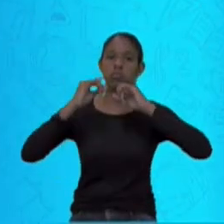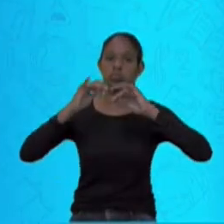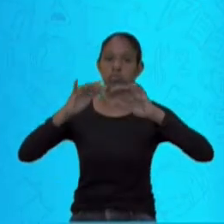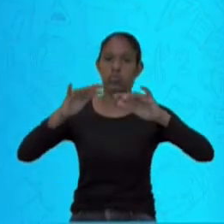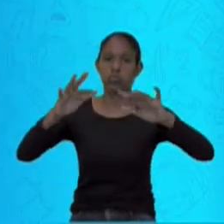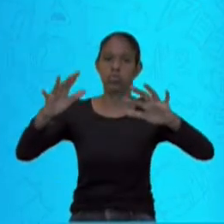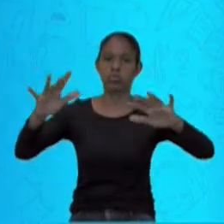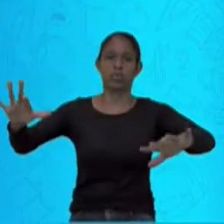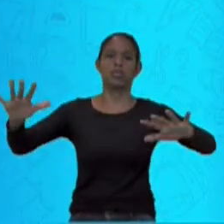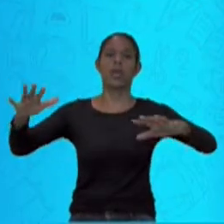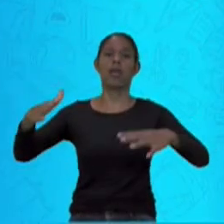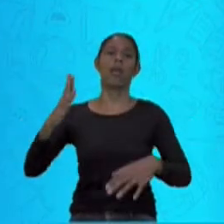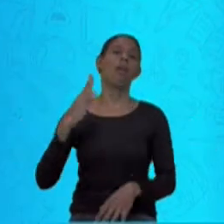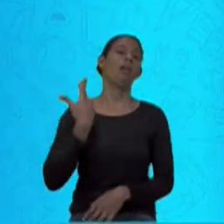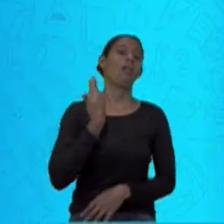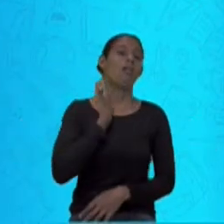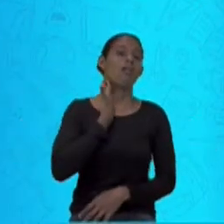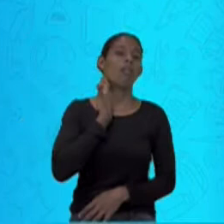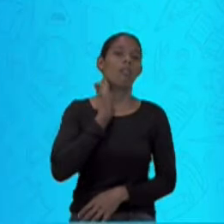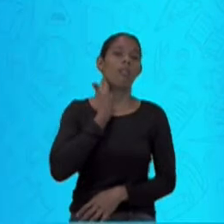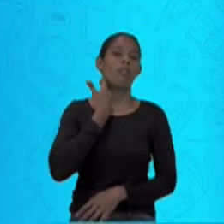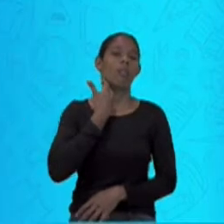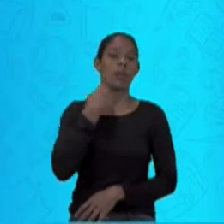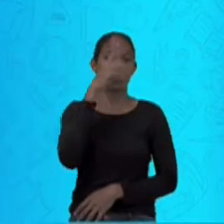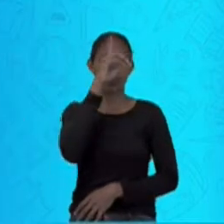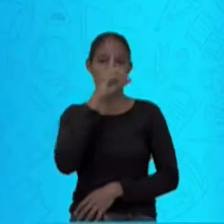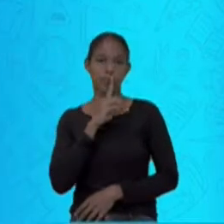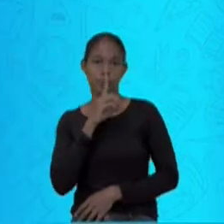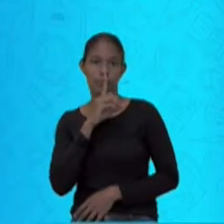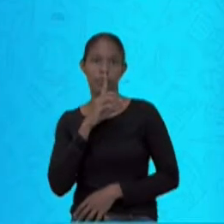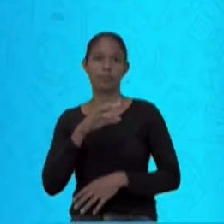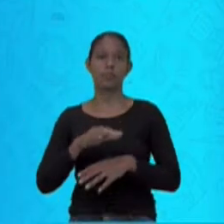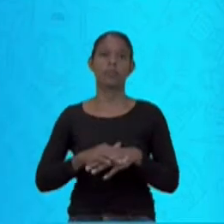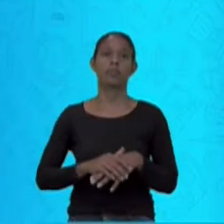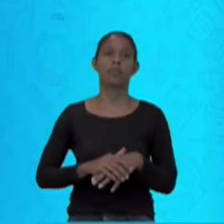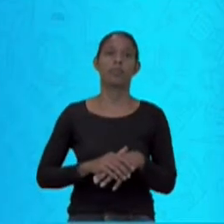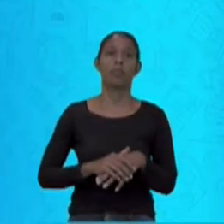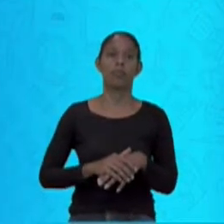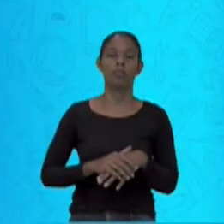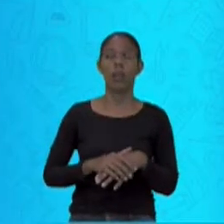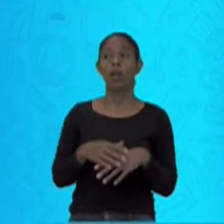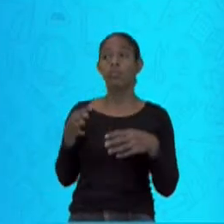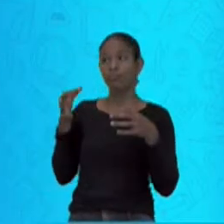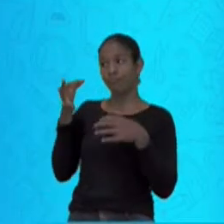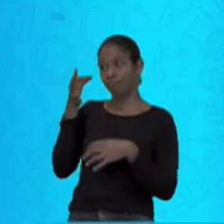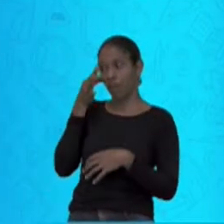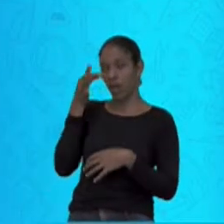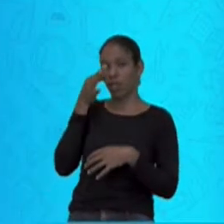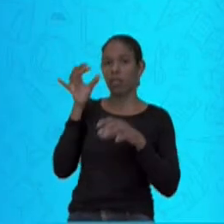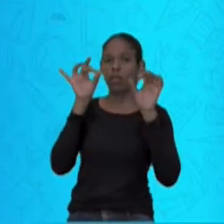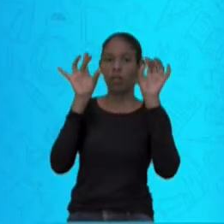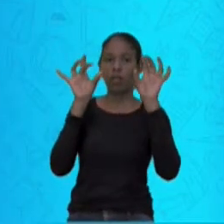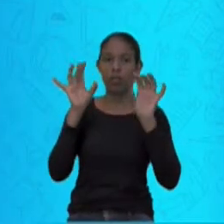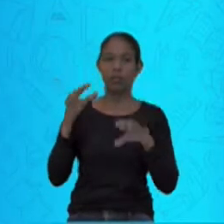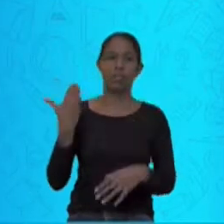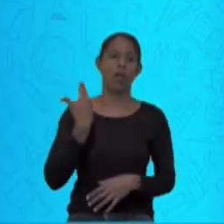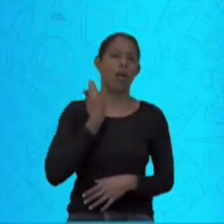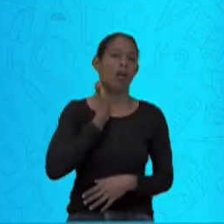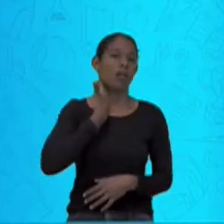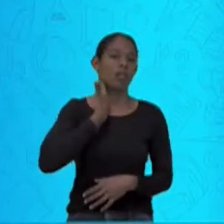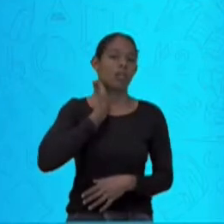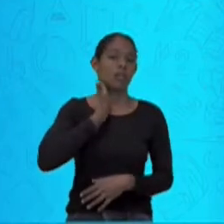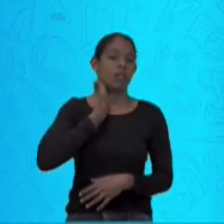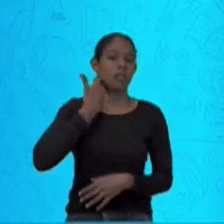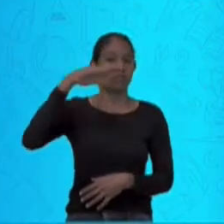do tipo urbana. Atenção especial para a febre amarela. O Brasil tem no seu sistema